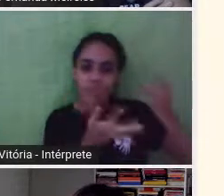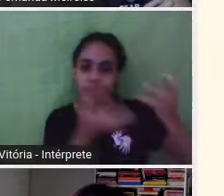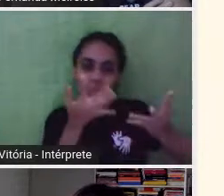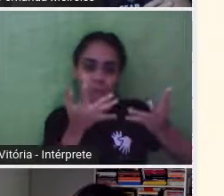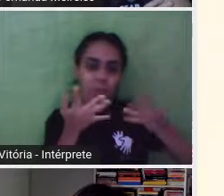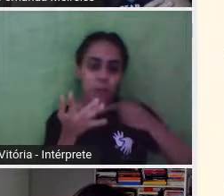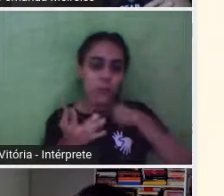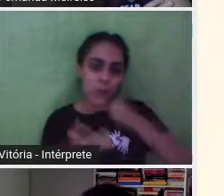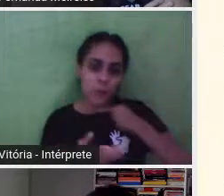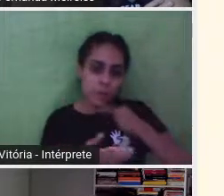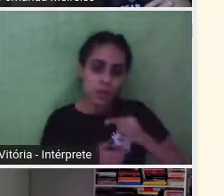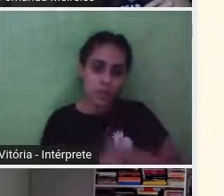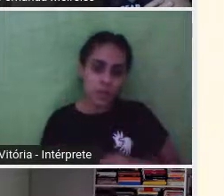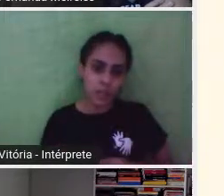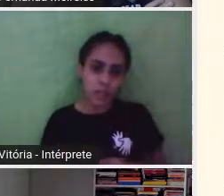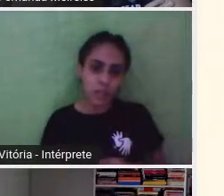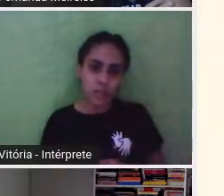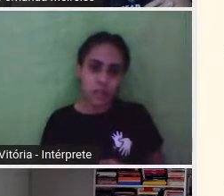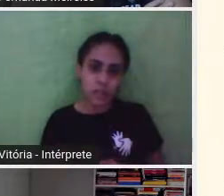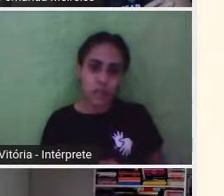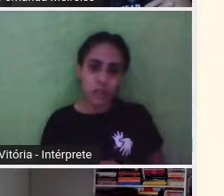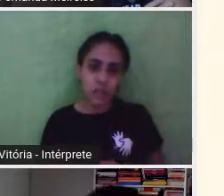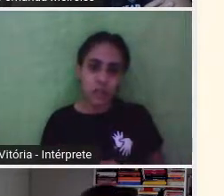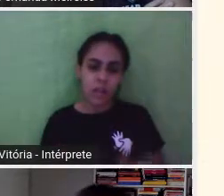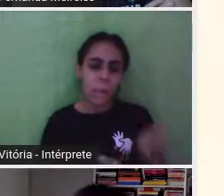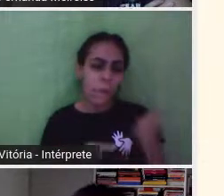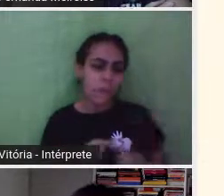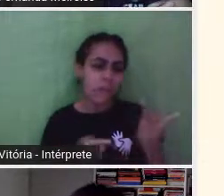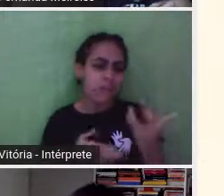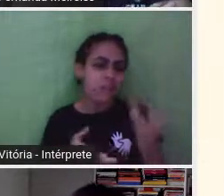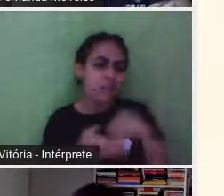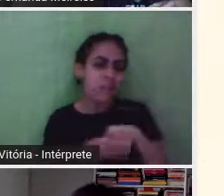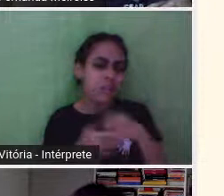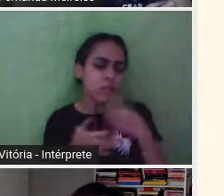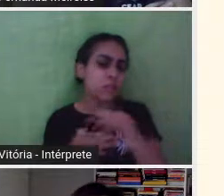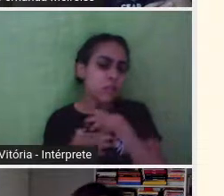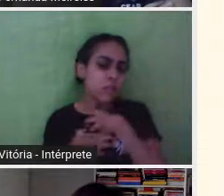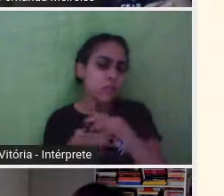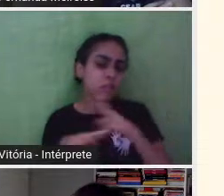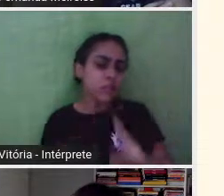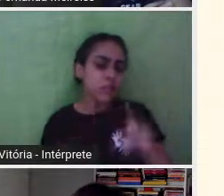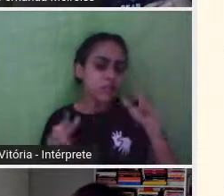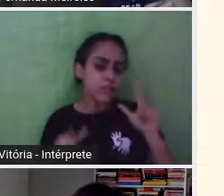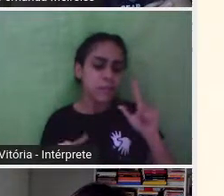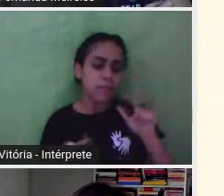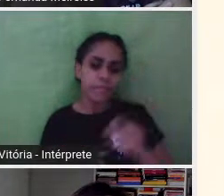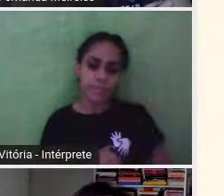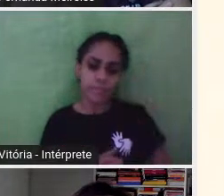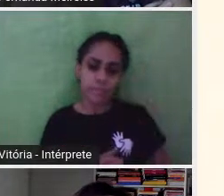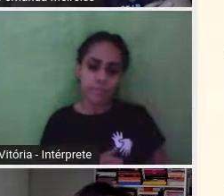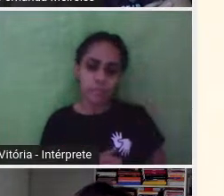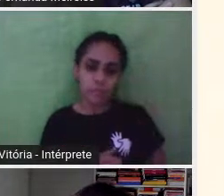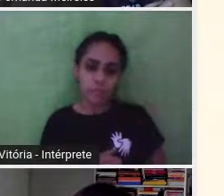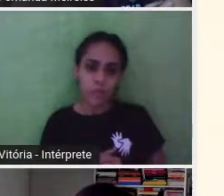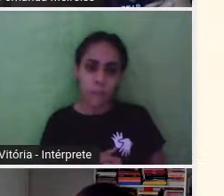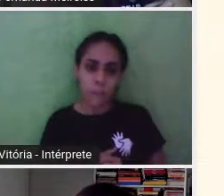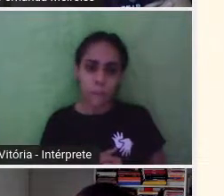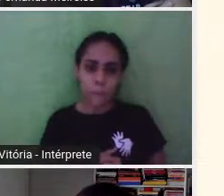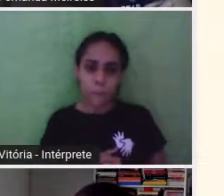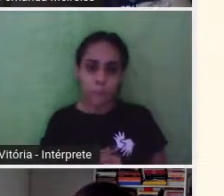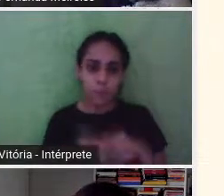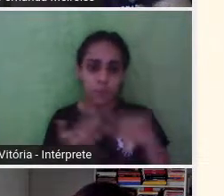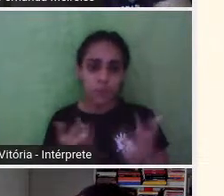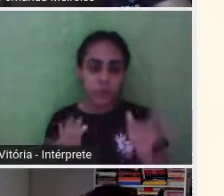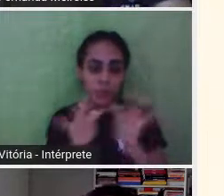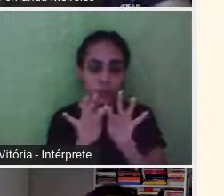está acontecendo. As coisas que a gente não consegue transformar em palavra nos engolem. Exatamente. E aí, uma frase que é